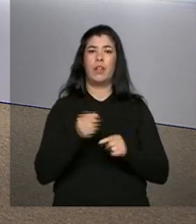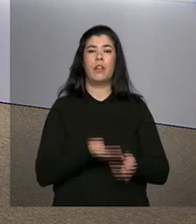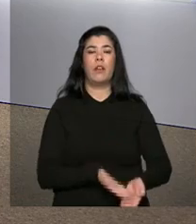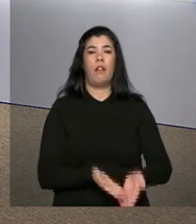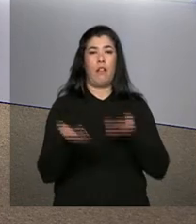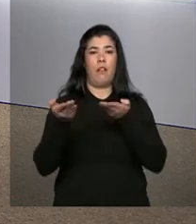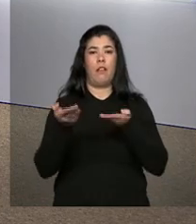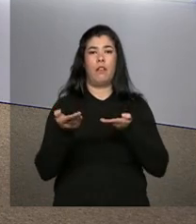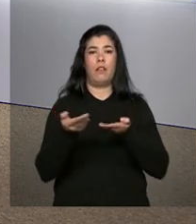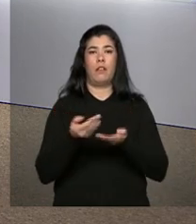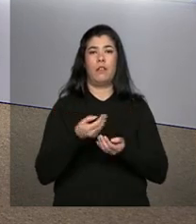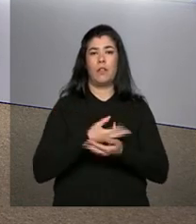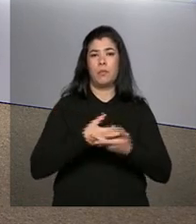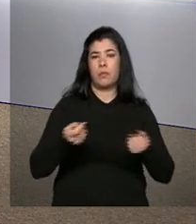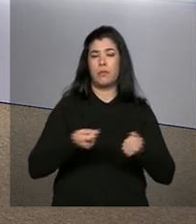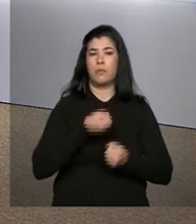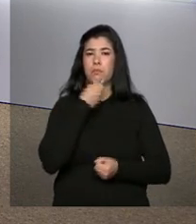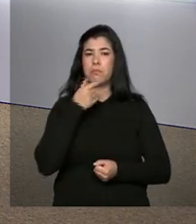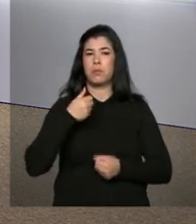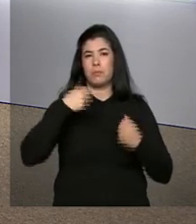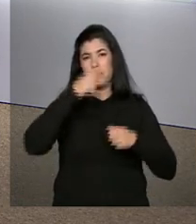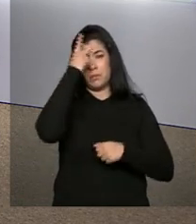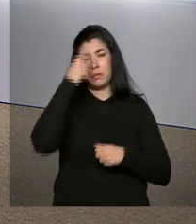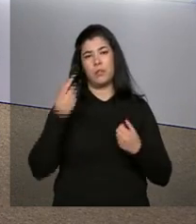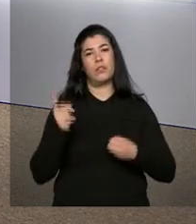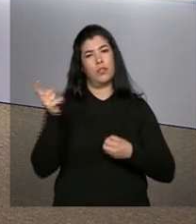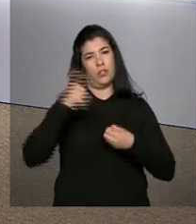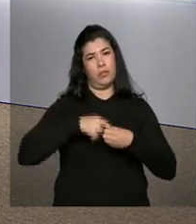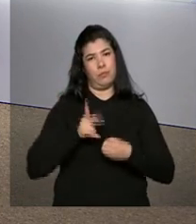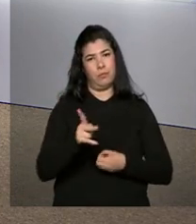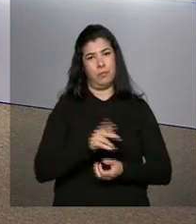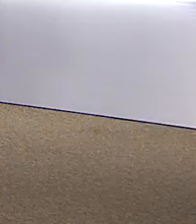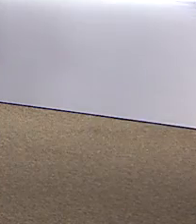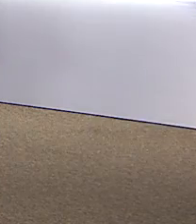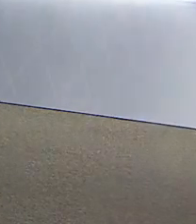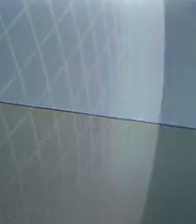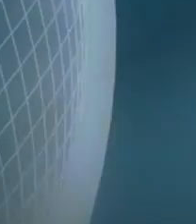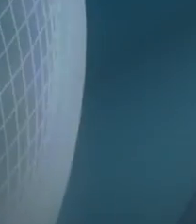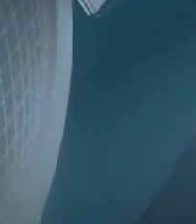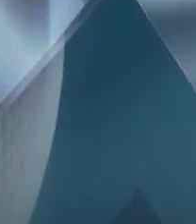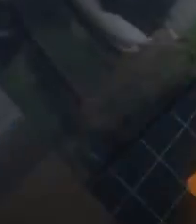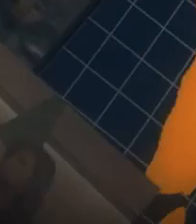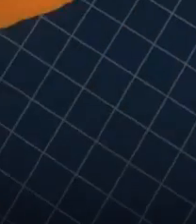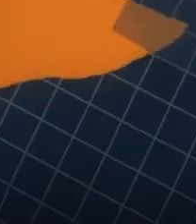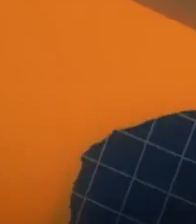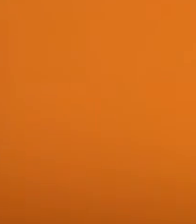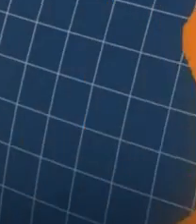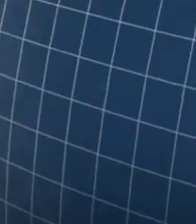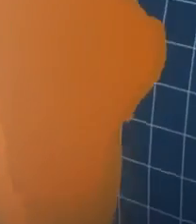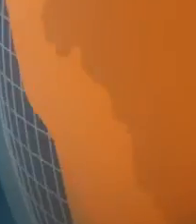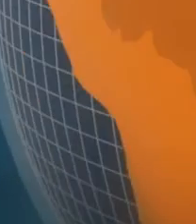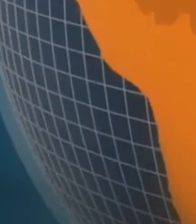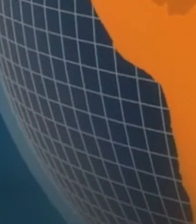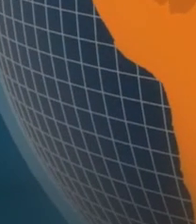que leva produtos fresquinhos para quem precisa. A gente volta já já. Música Música